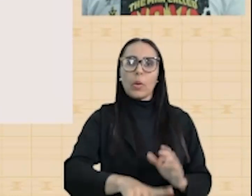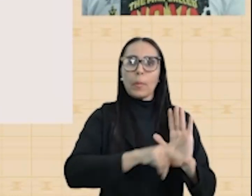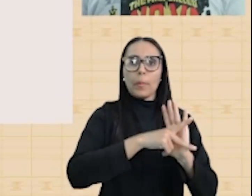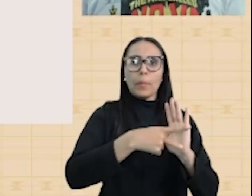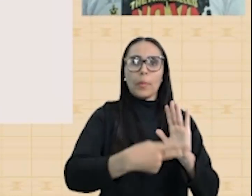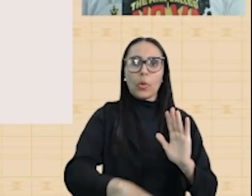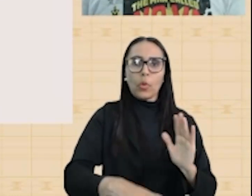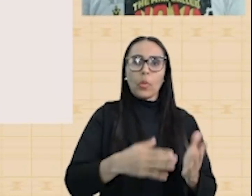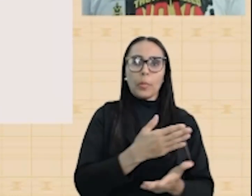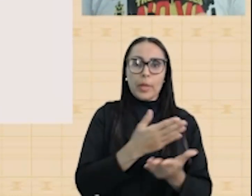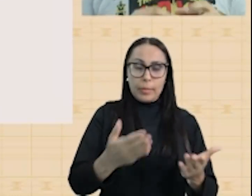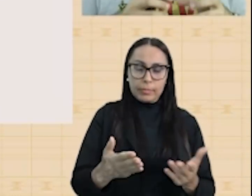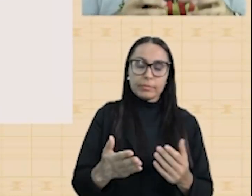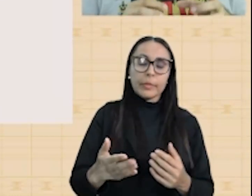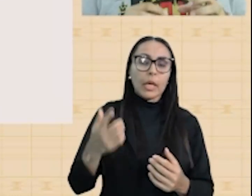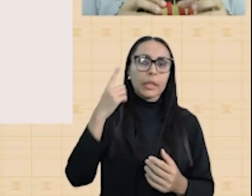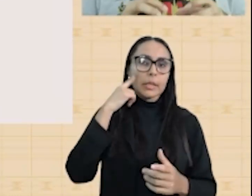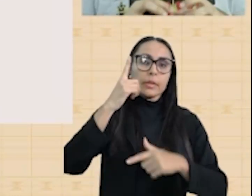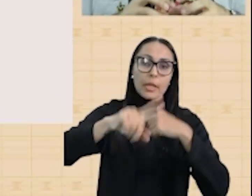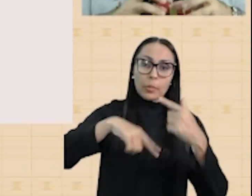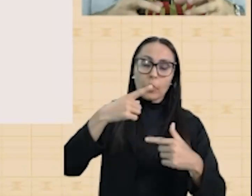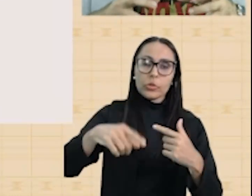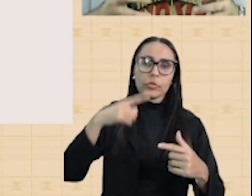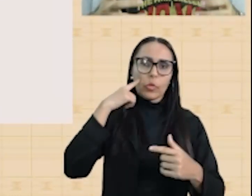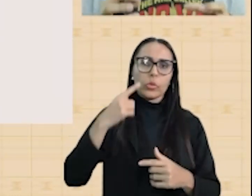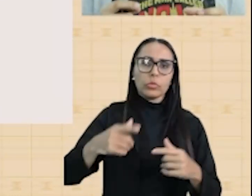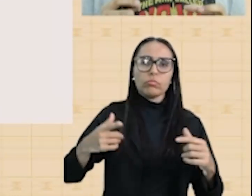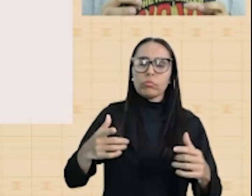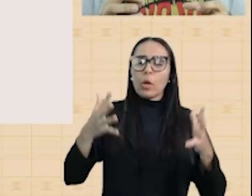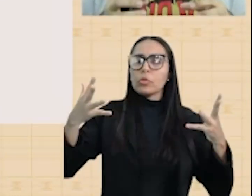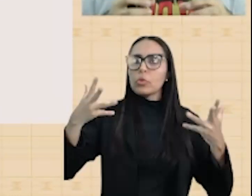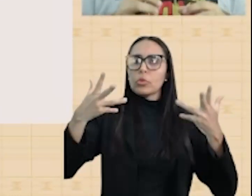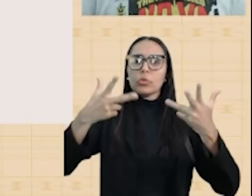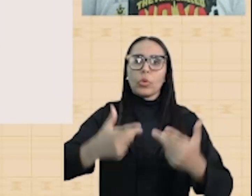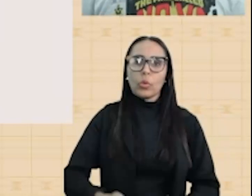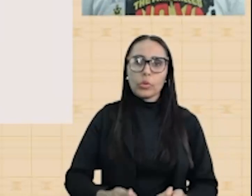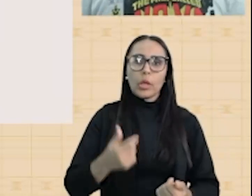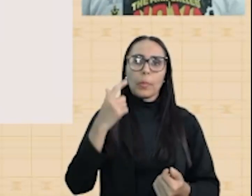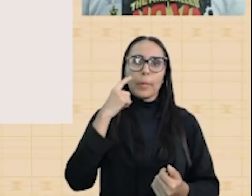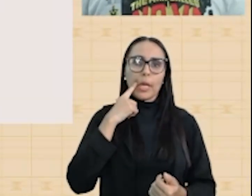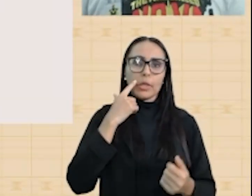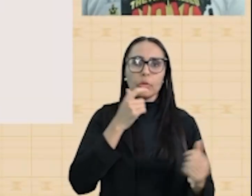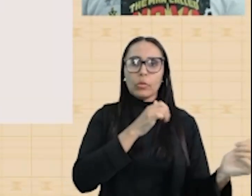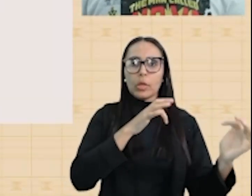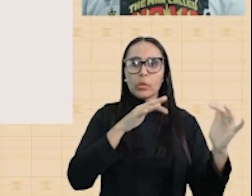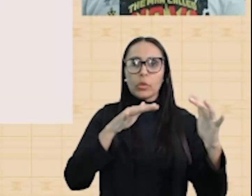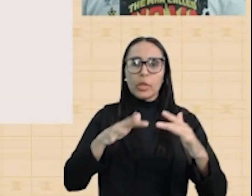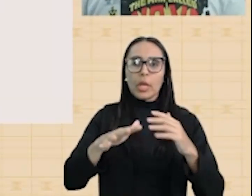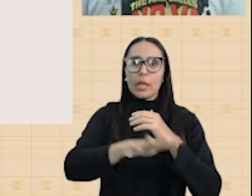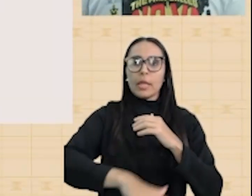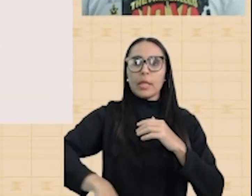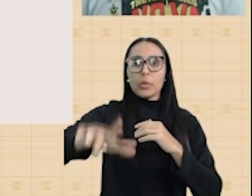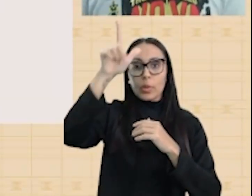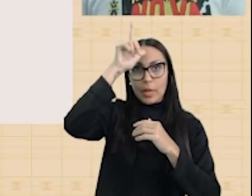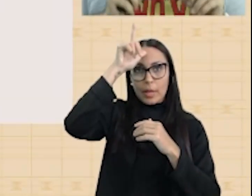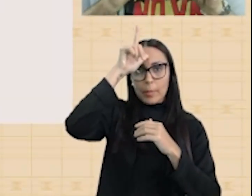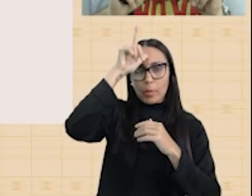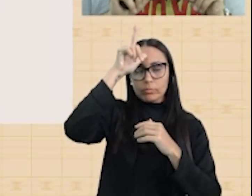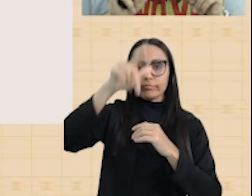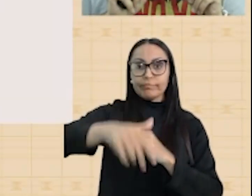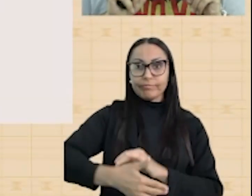antiga Tchecoslováquia, que depois foi totalmente incorporada ao território alemão.